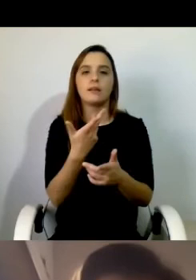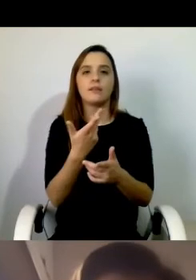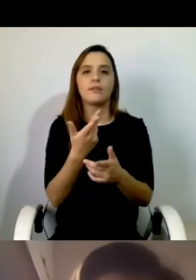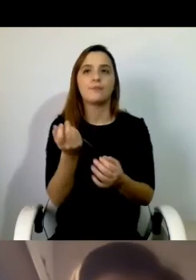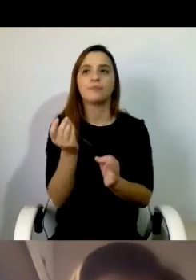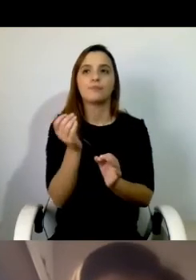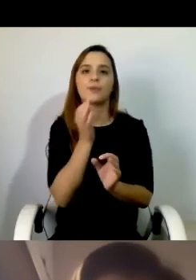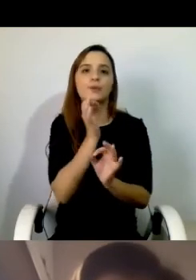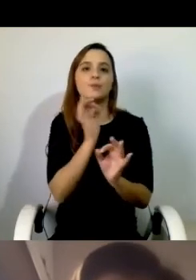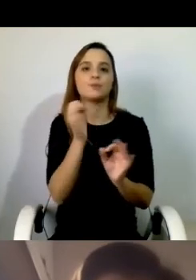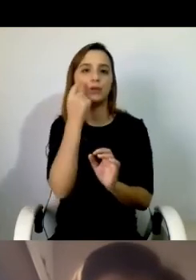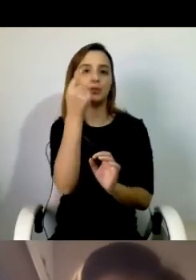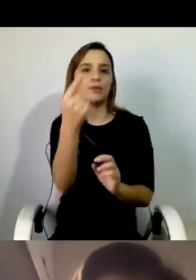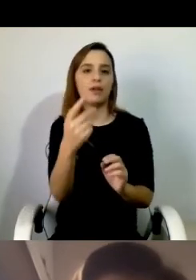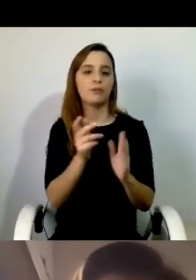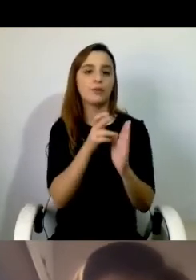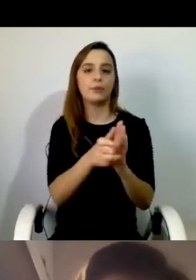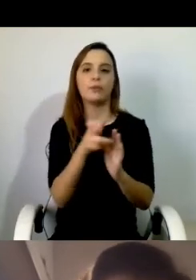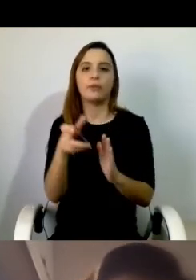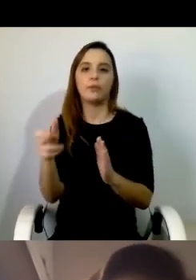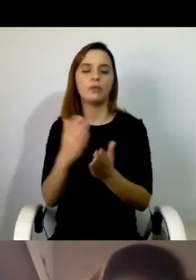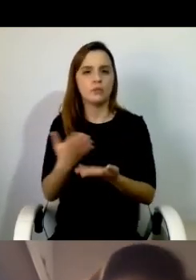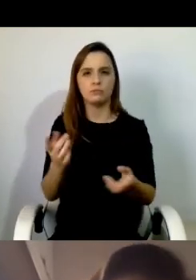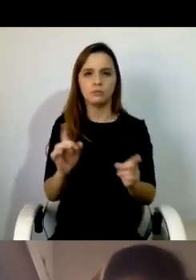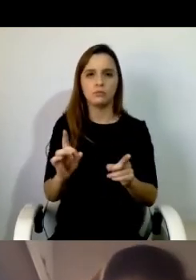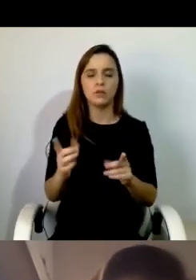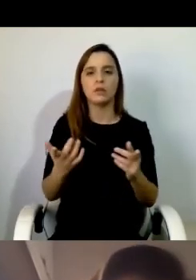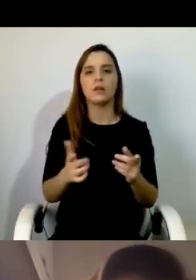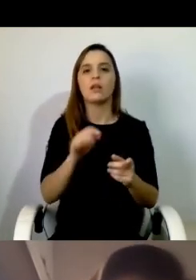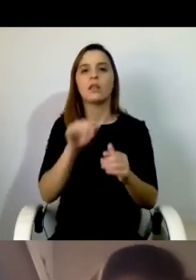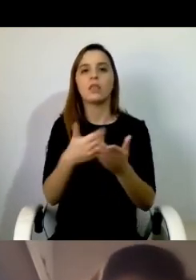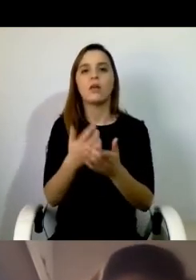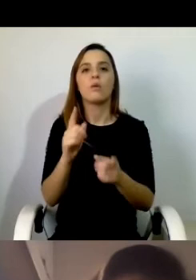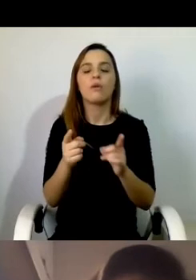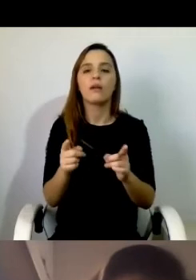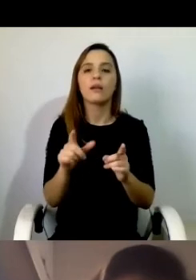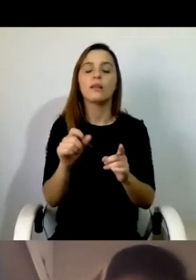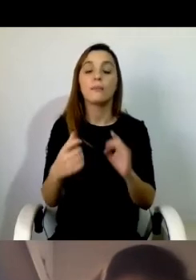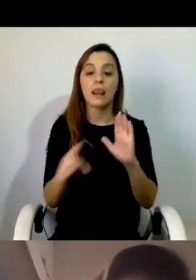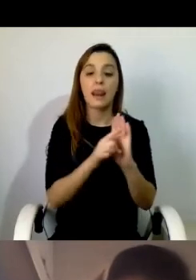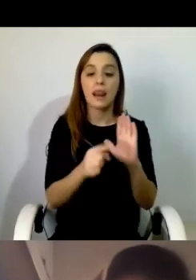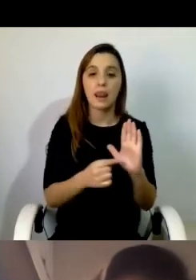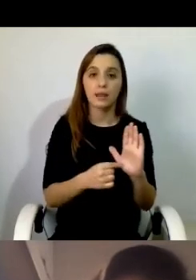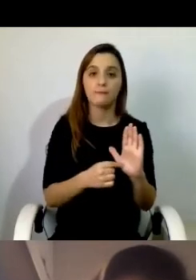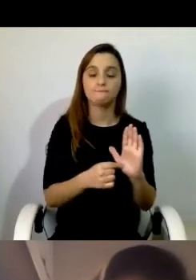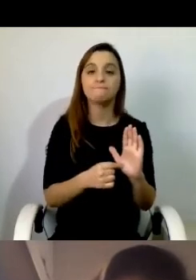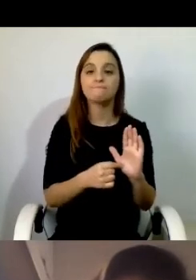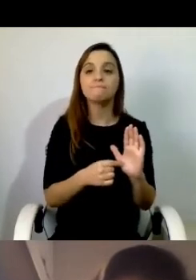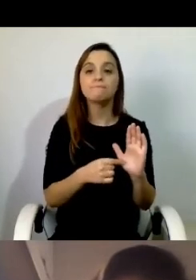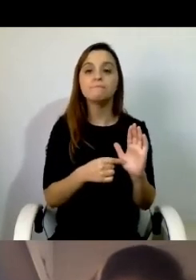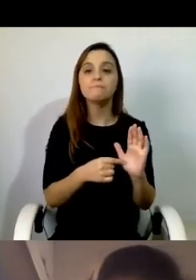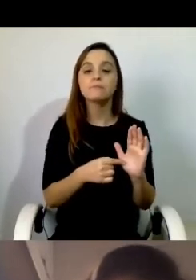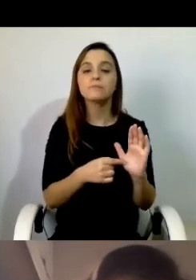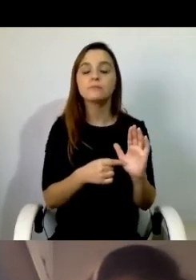limitação orçamental imposta aos CAVI que impossibilitou o cumprimento da própria legislação que os enquadra teve como